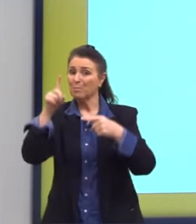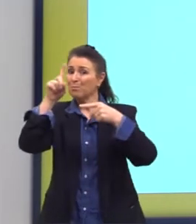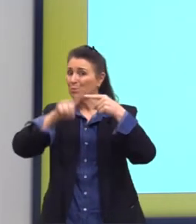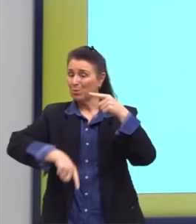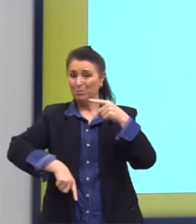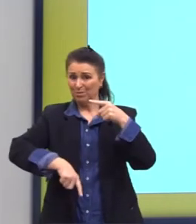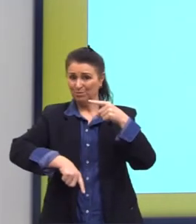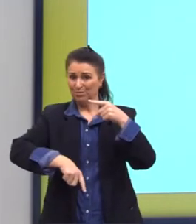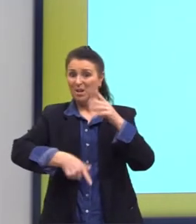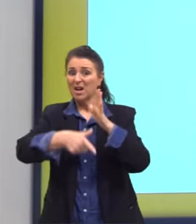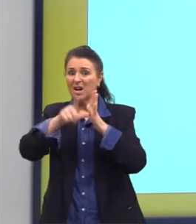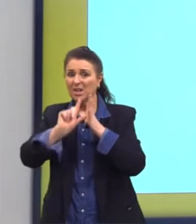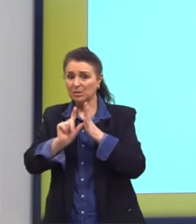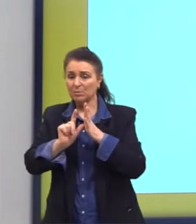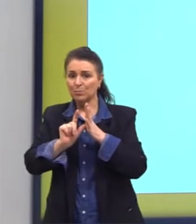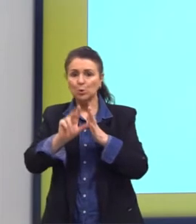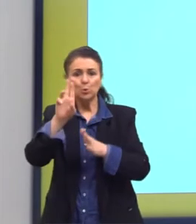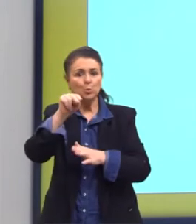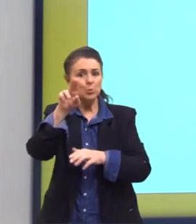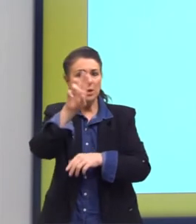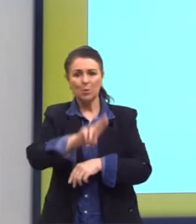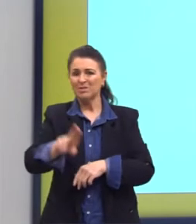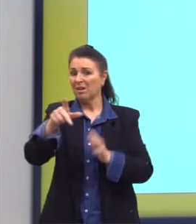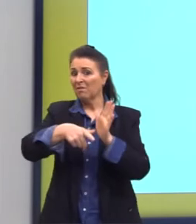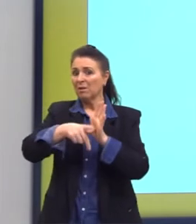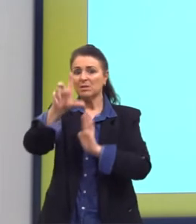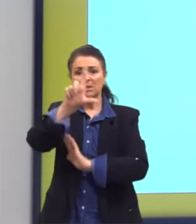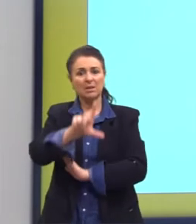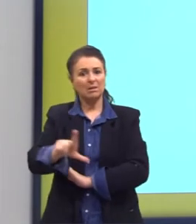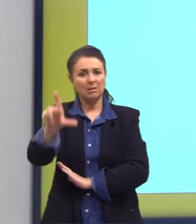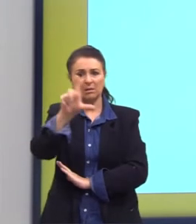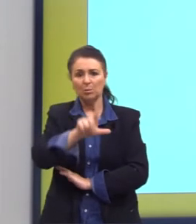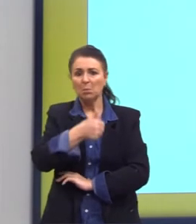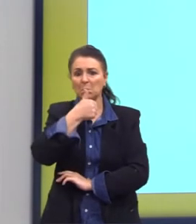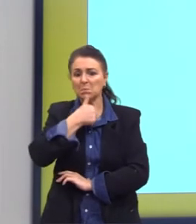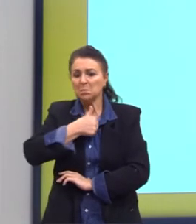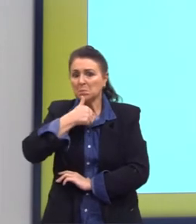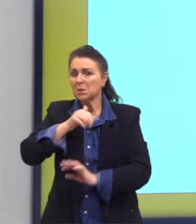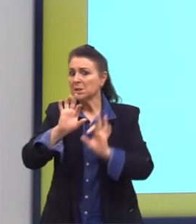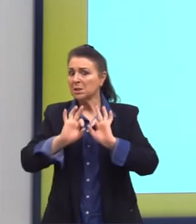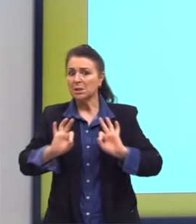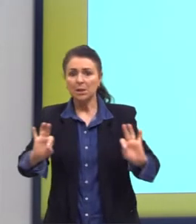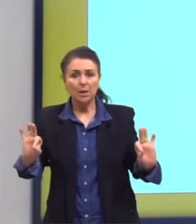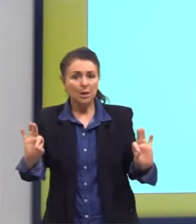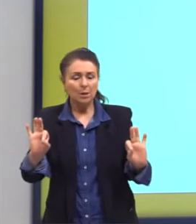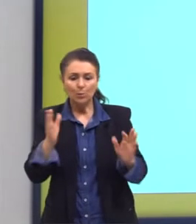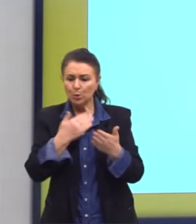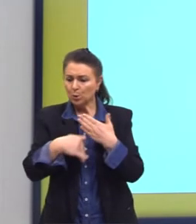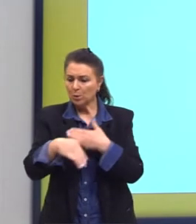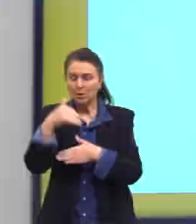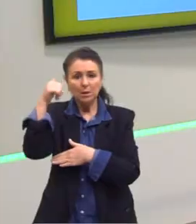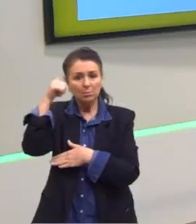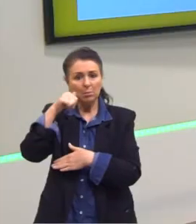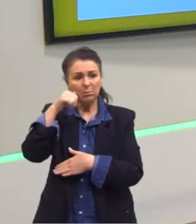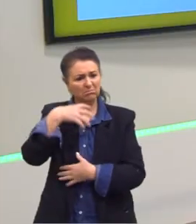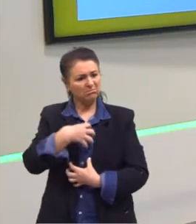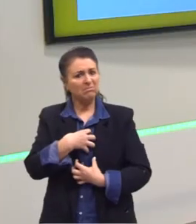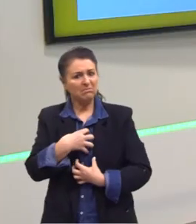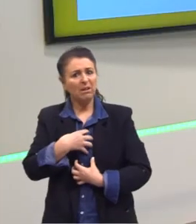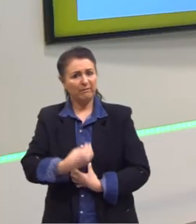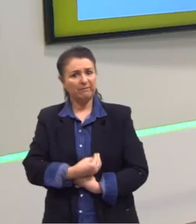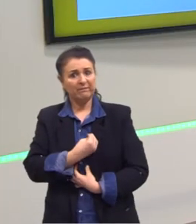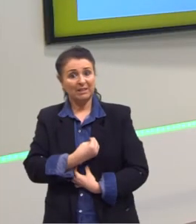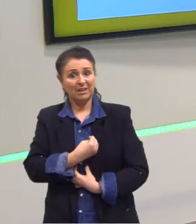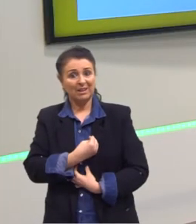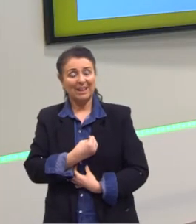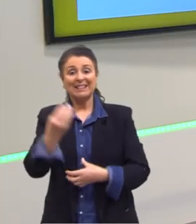nunca na literatura brasileira. Olha como esse tema, que é um tema que todas as mulheres passam na vida, ele é